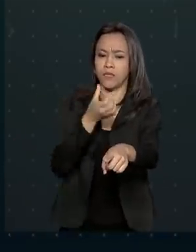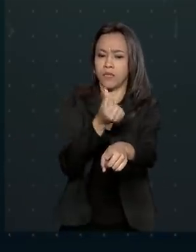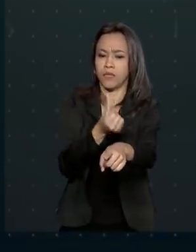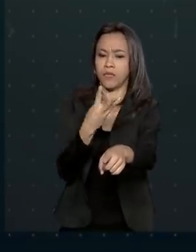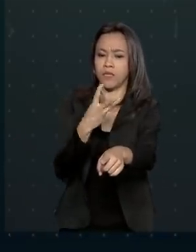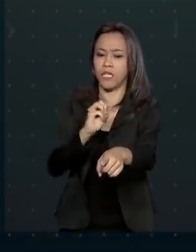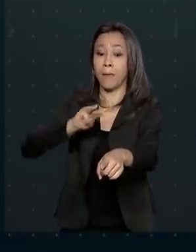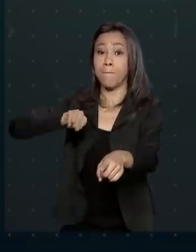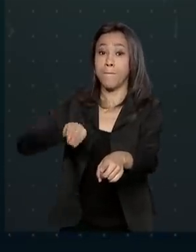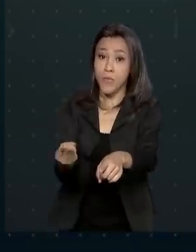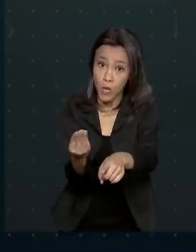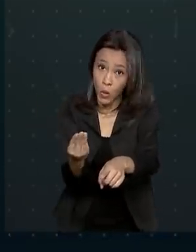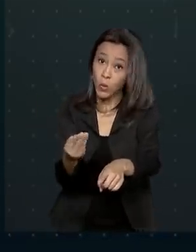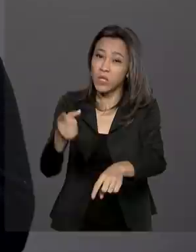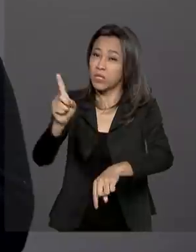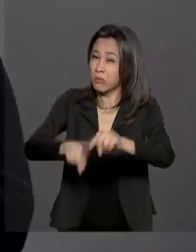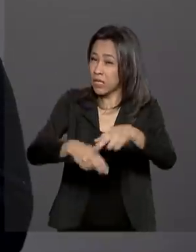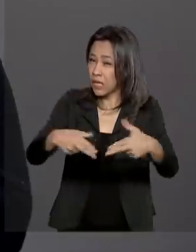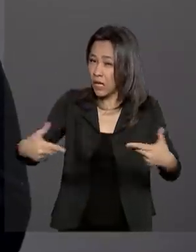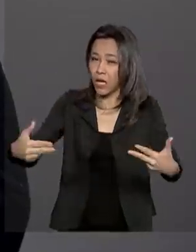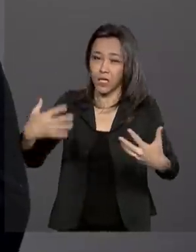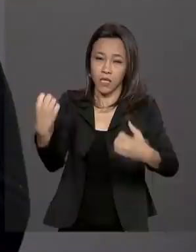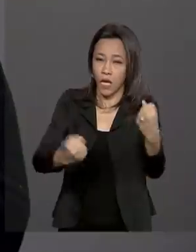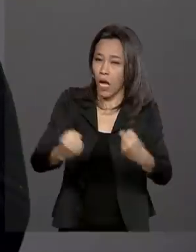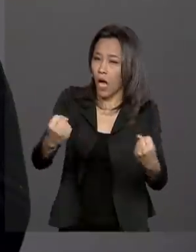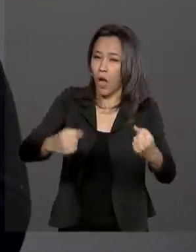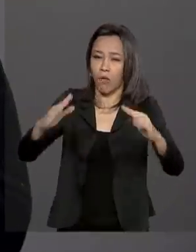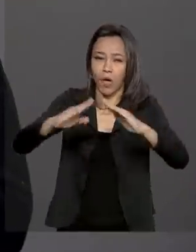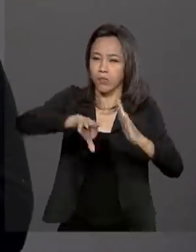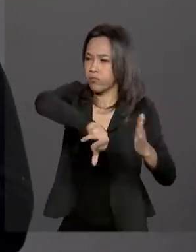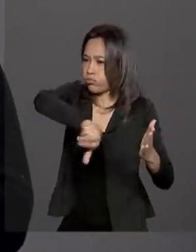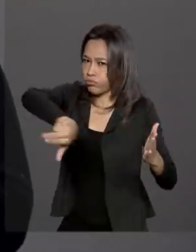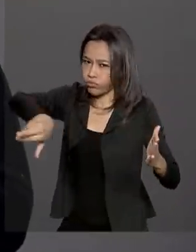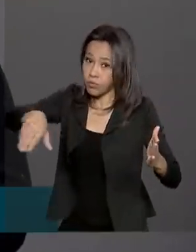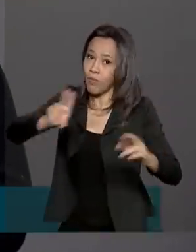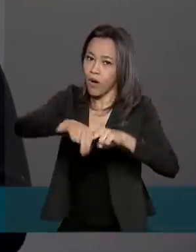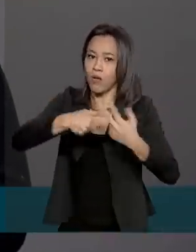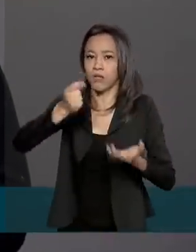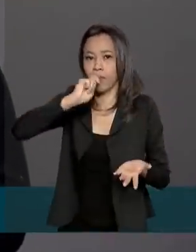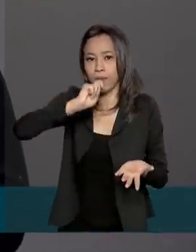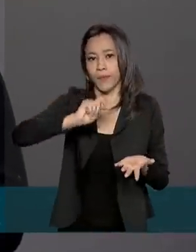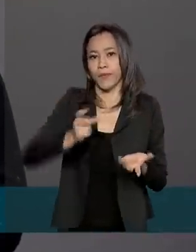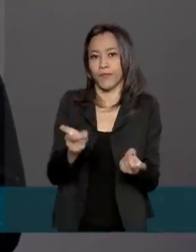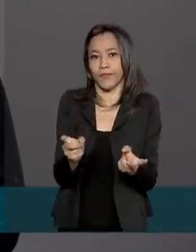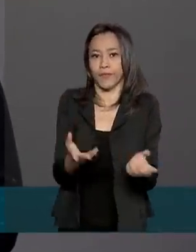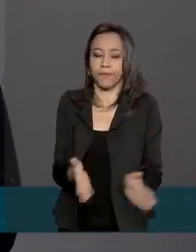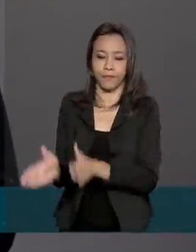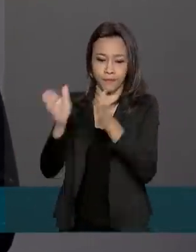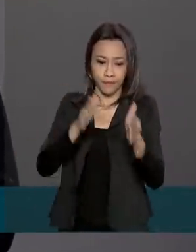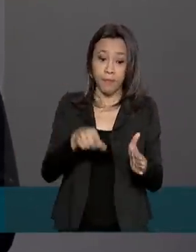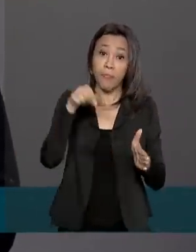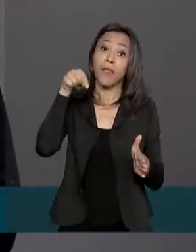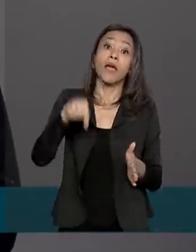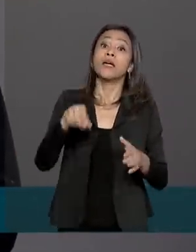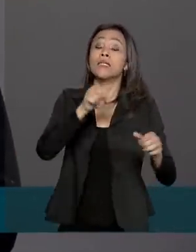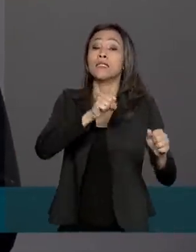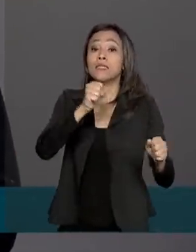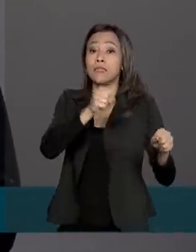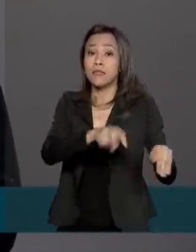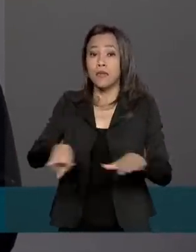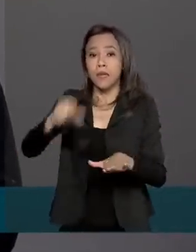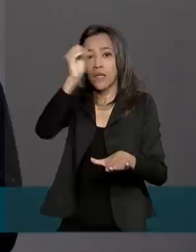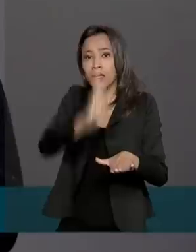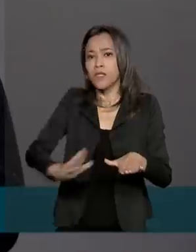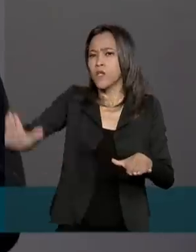em bens do tráfico de drogas. Entre os assuntos que vão ser tratados na Semana Nacional de Políticas sobre as Drogas